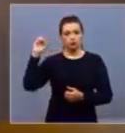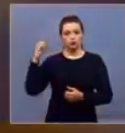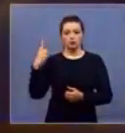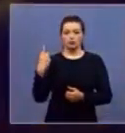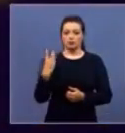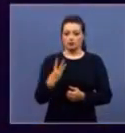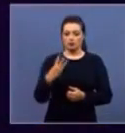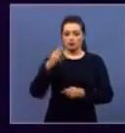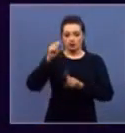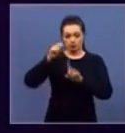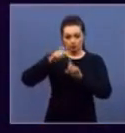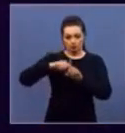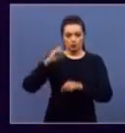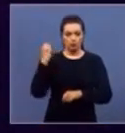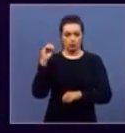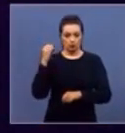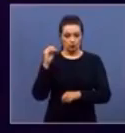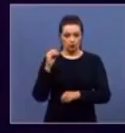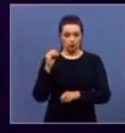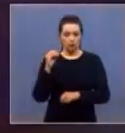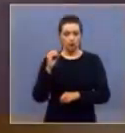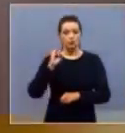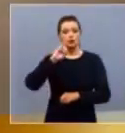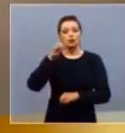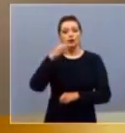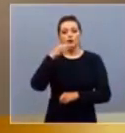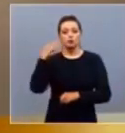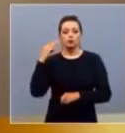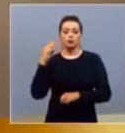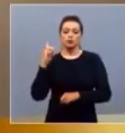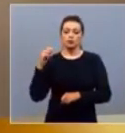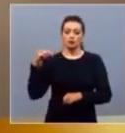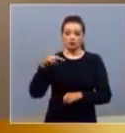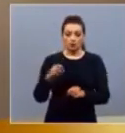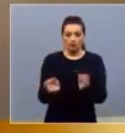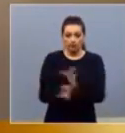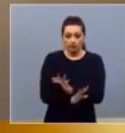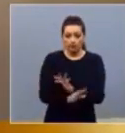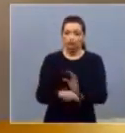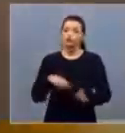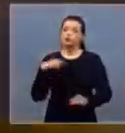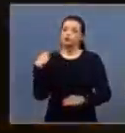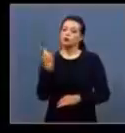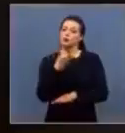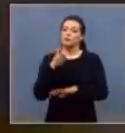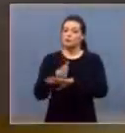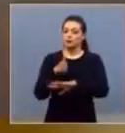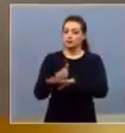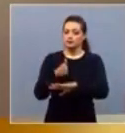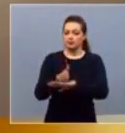no encerramento do jejum de Daniel, iremos participar do Cálice da Salvação.